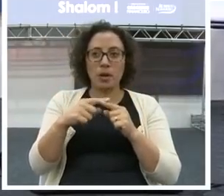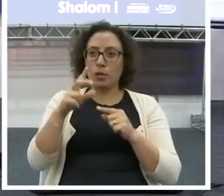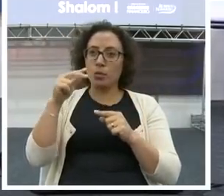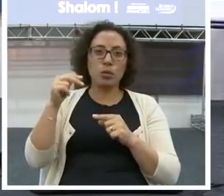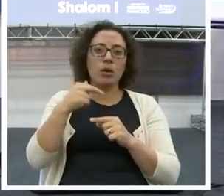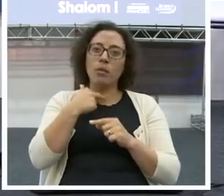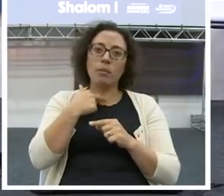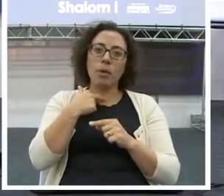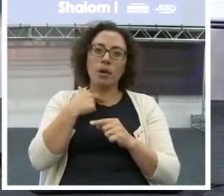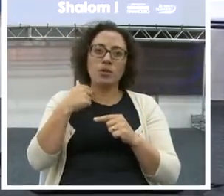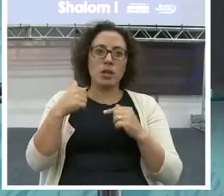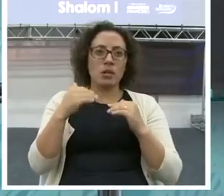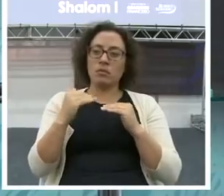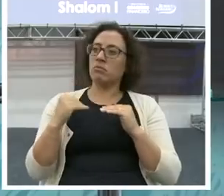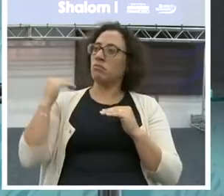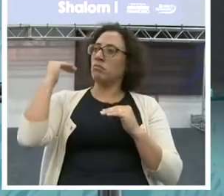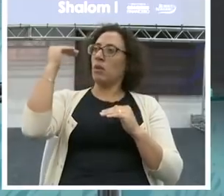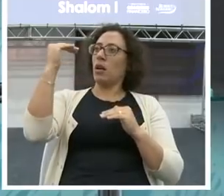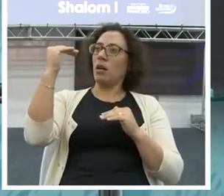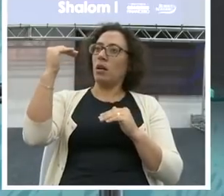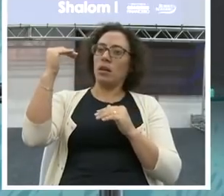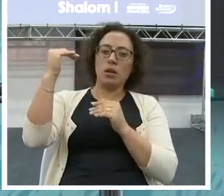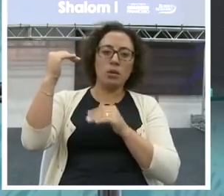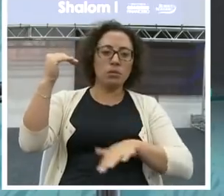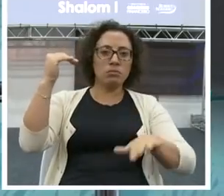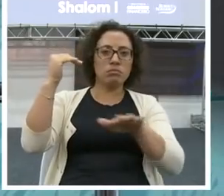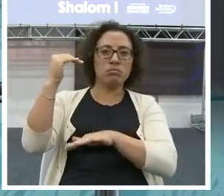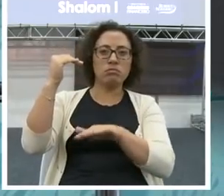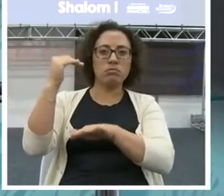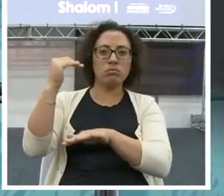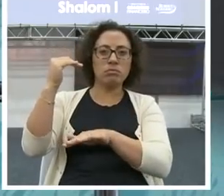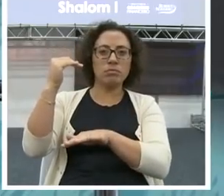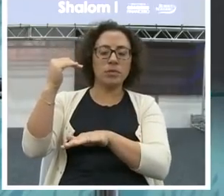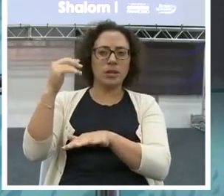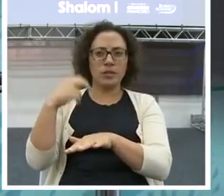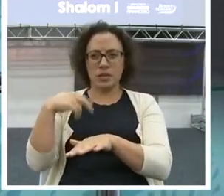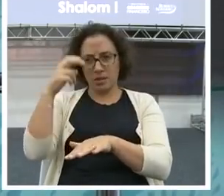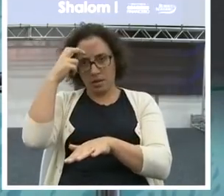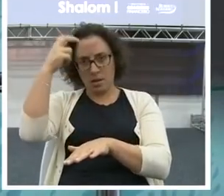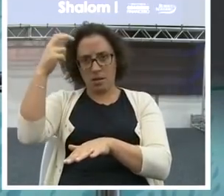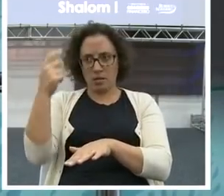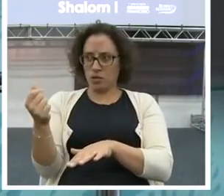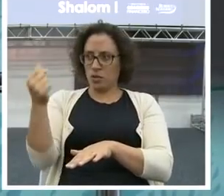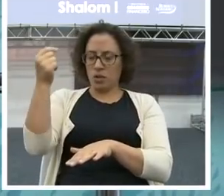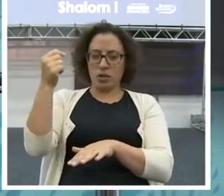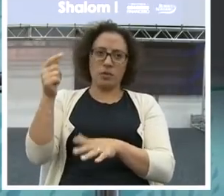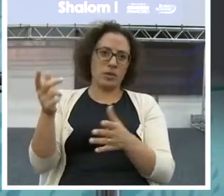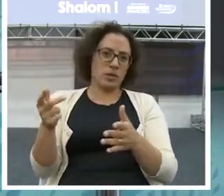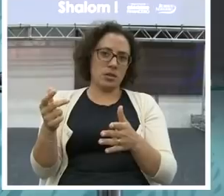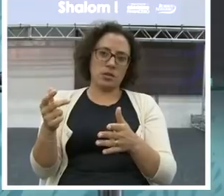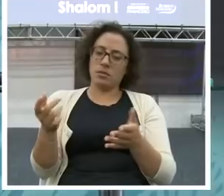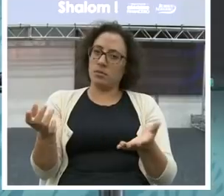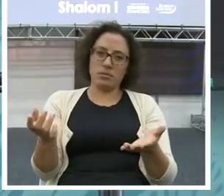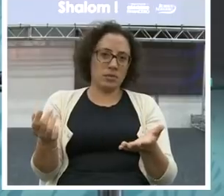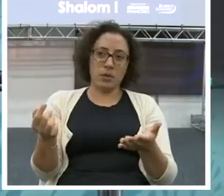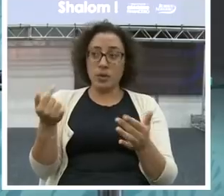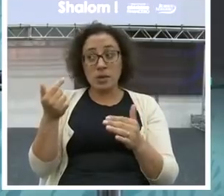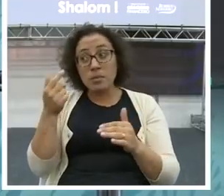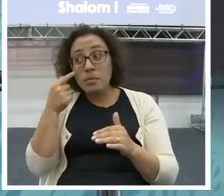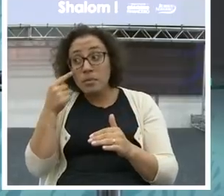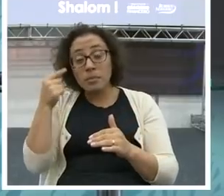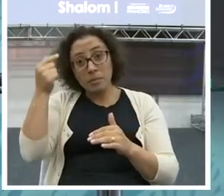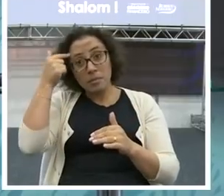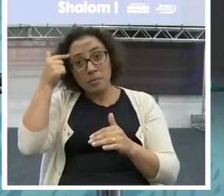onde nós somos maiores. Se você está sentado à mesa onde você é o cara mais inteligente, se o cara mais rico, você está na mesa errada. Você tem que estar